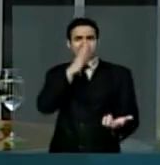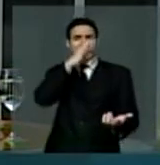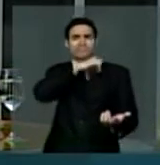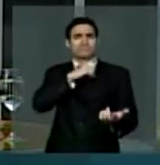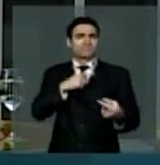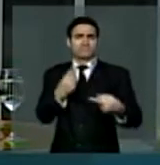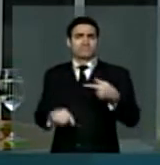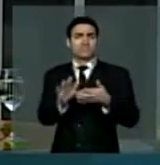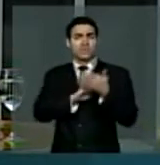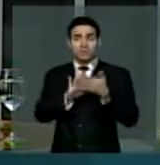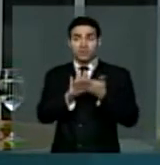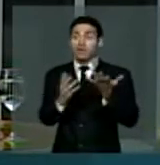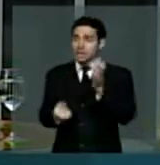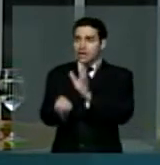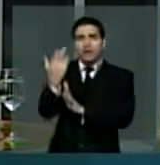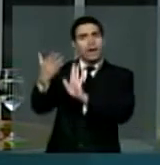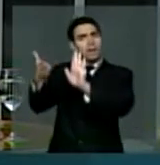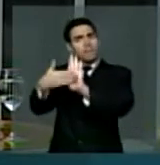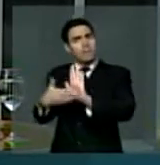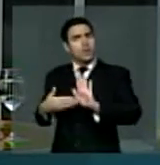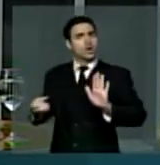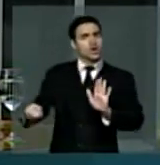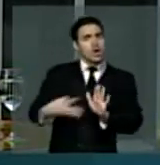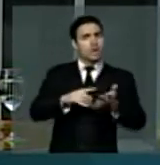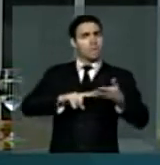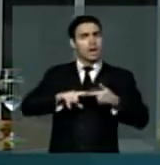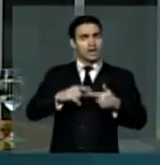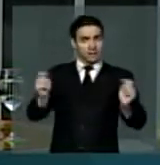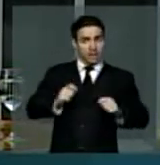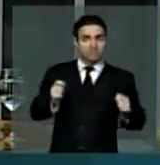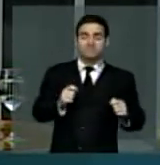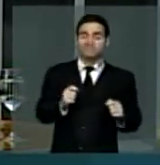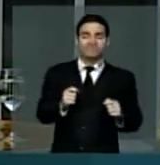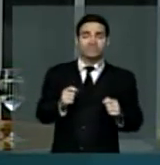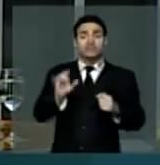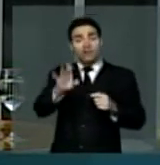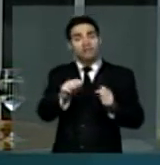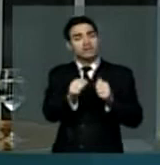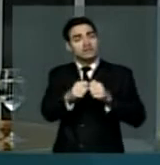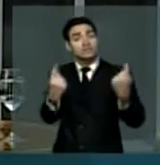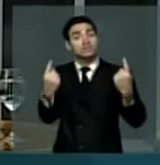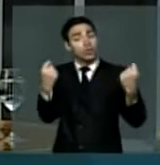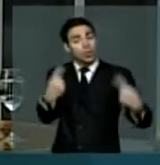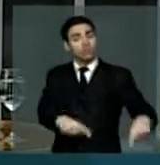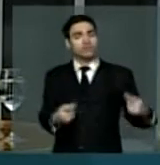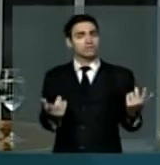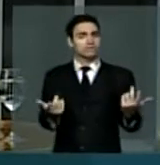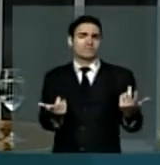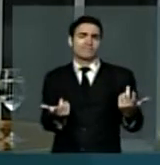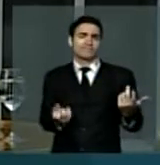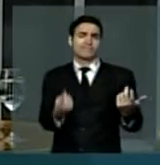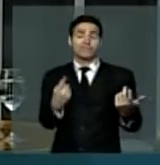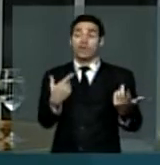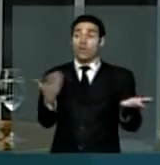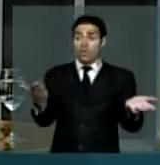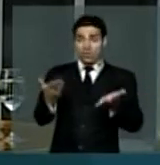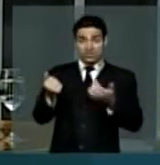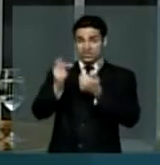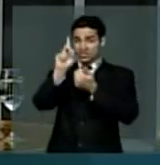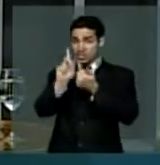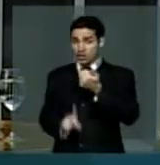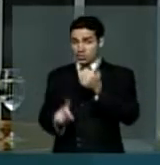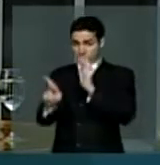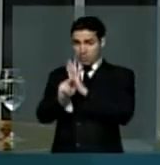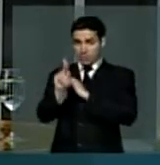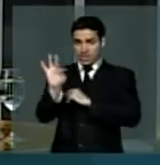ao que está sendo feito pelo novo governo da Paraíba. A atual direção do PT, na Paraíba, está perdendo